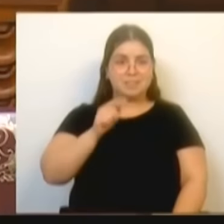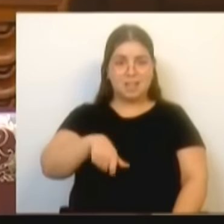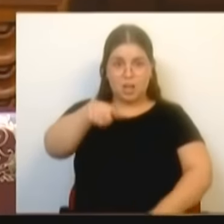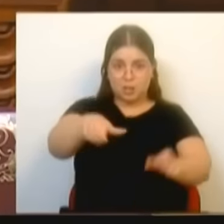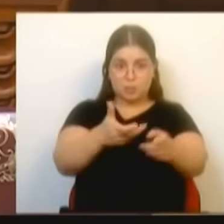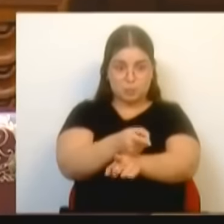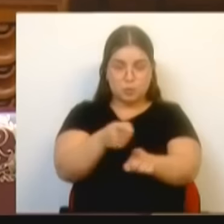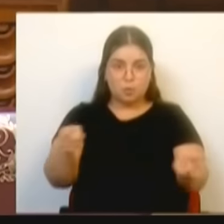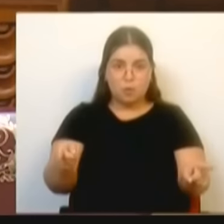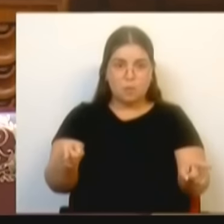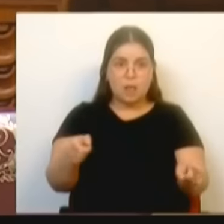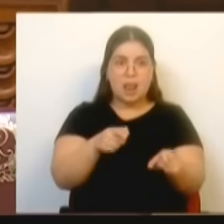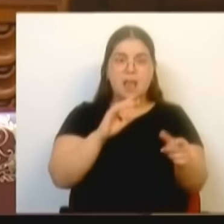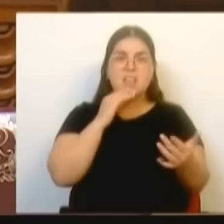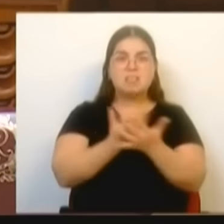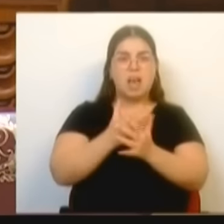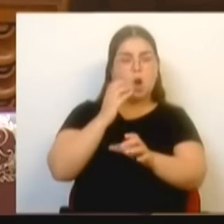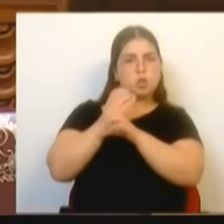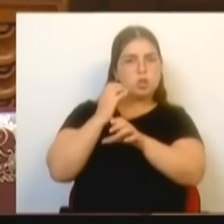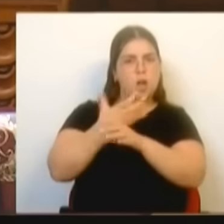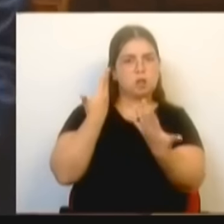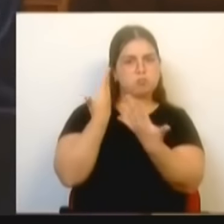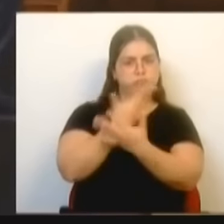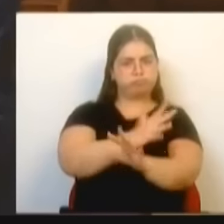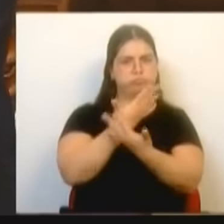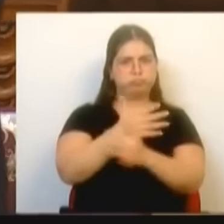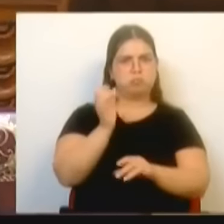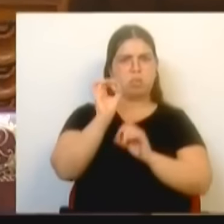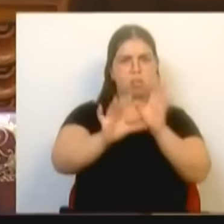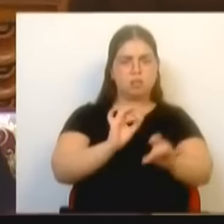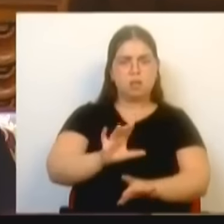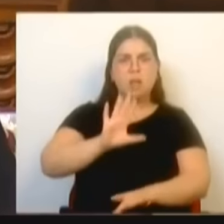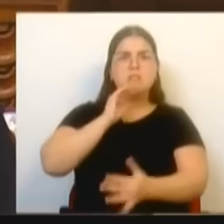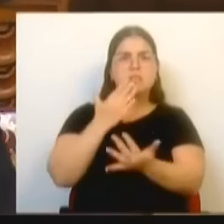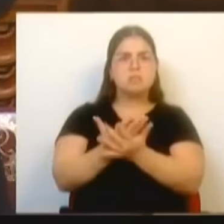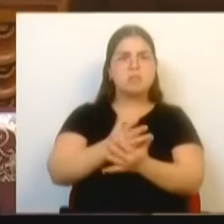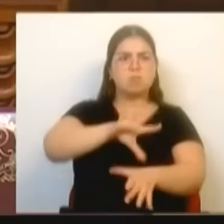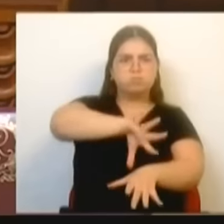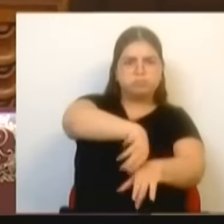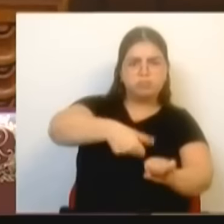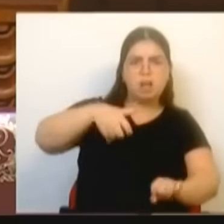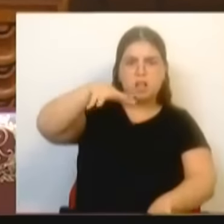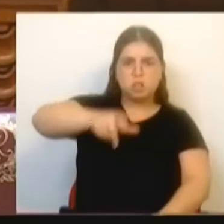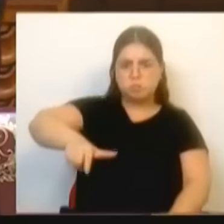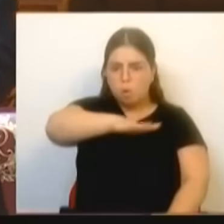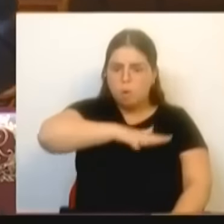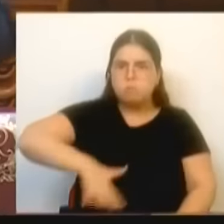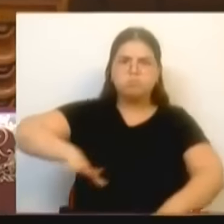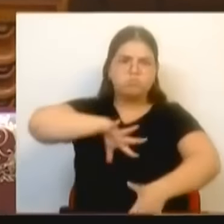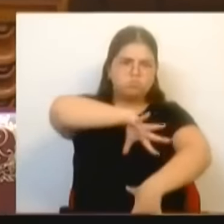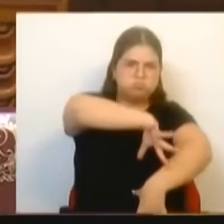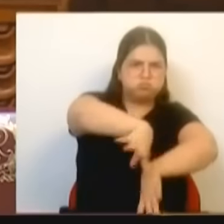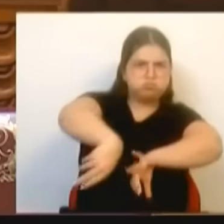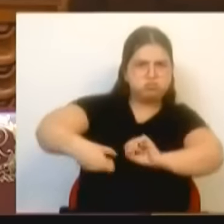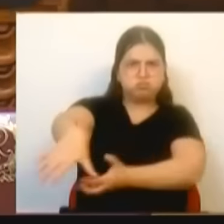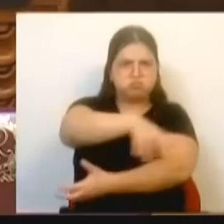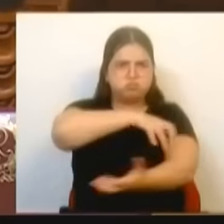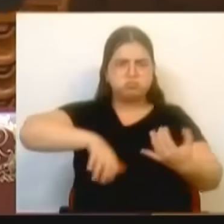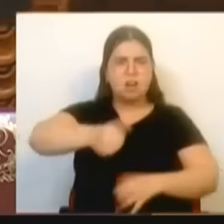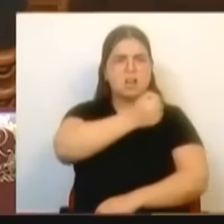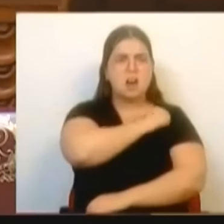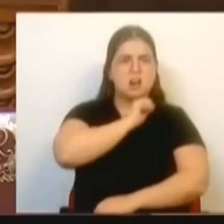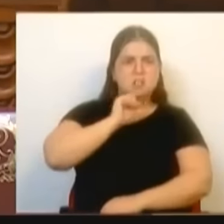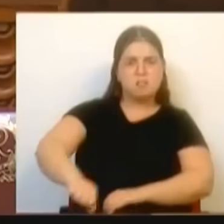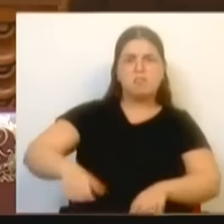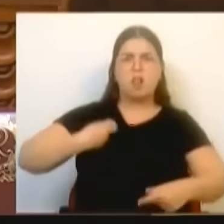que andam a ameaçar destruir Lisboa inteira e que andam a ameaçar destruir a sua casa, as